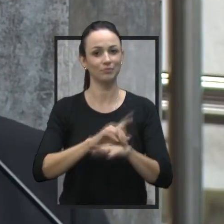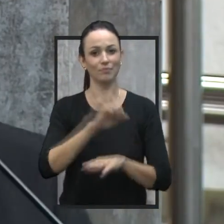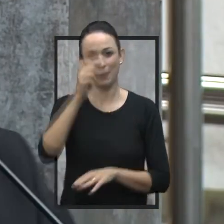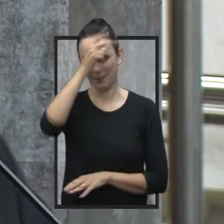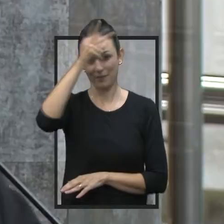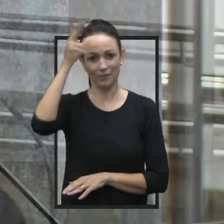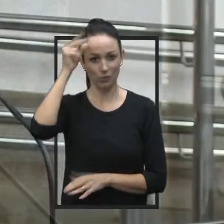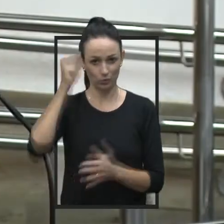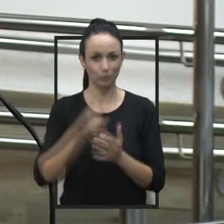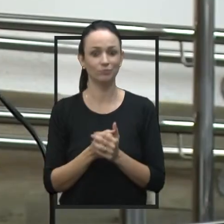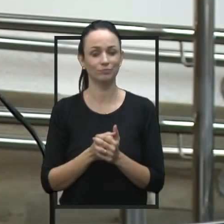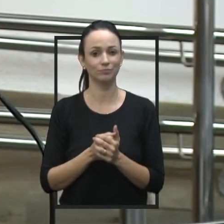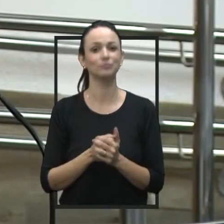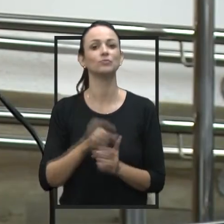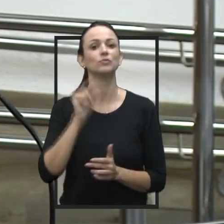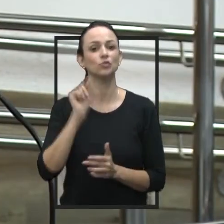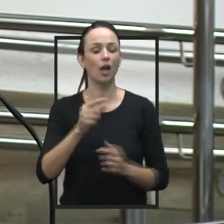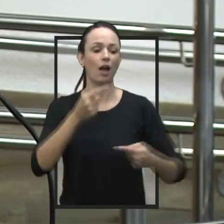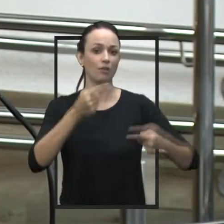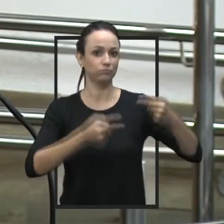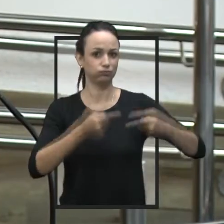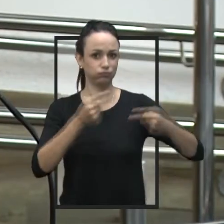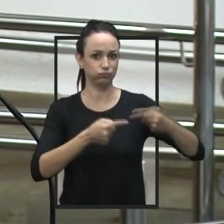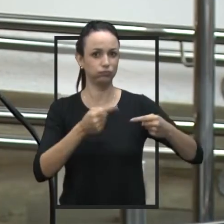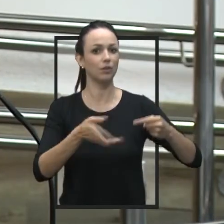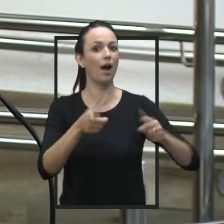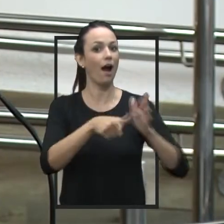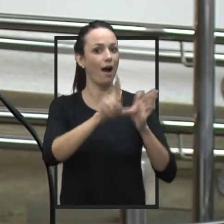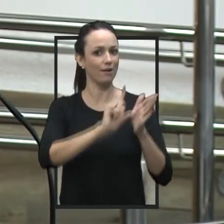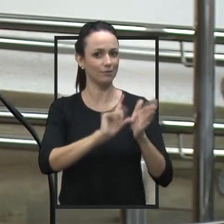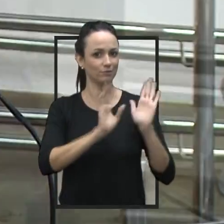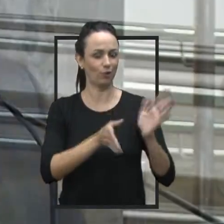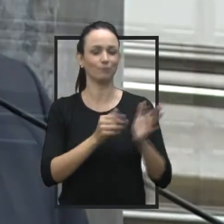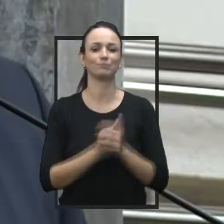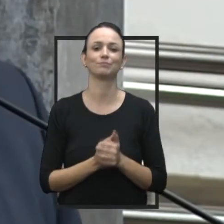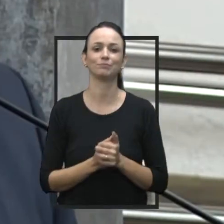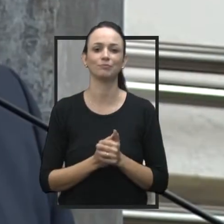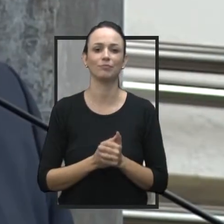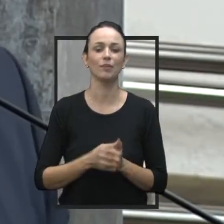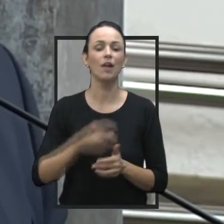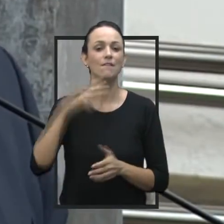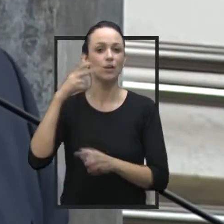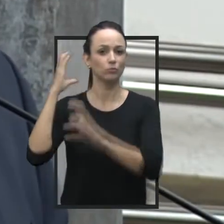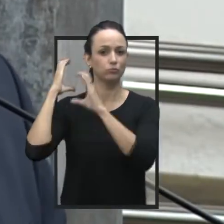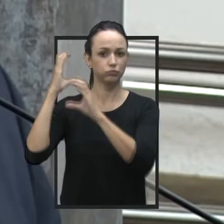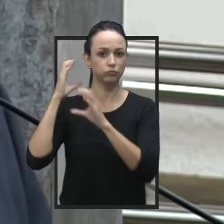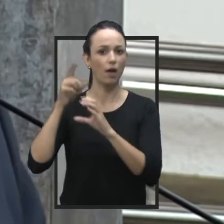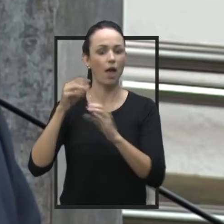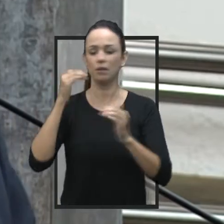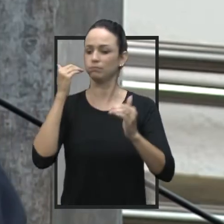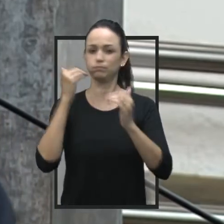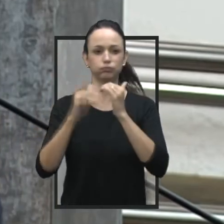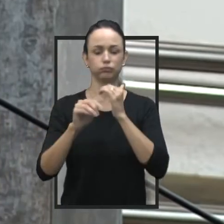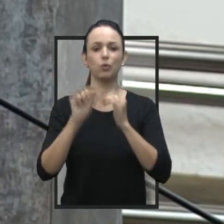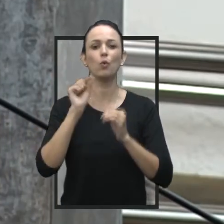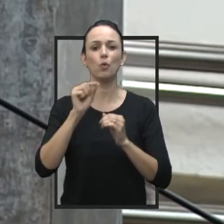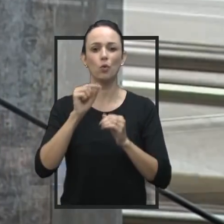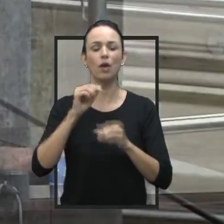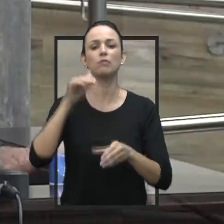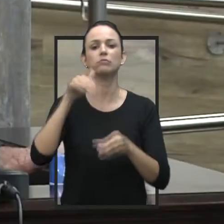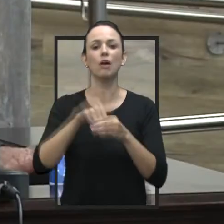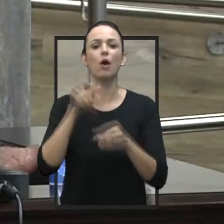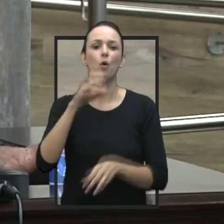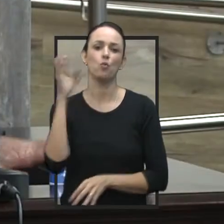autoria da Prefeitura de Jaú, que havia sido deliberado no expediente. O vereador Tito Coló Neto foi o único a se opor à